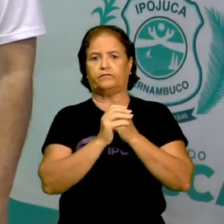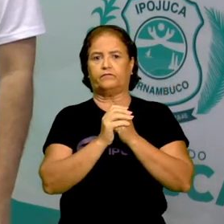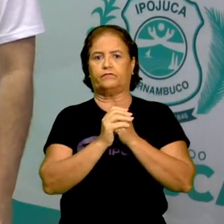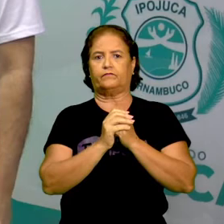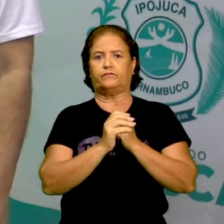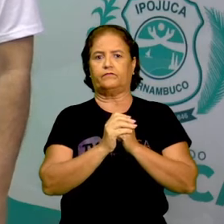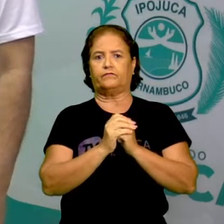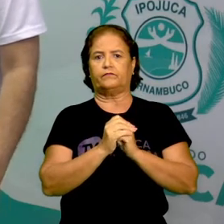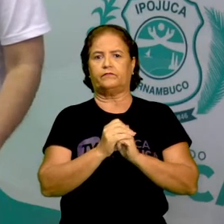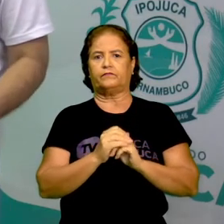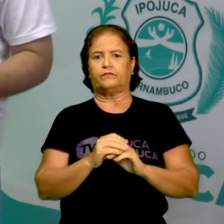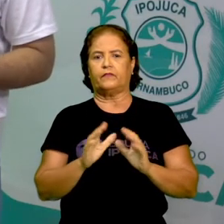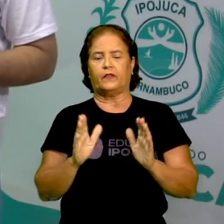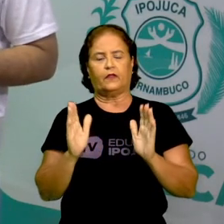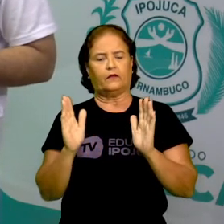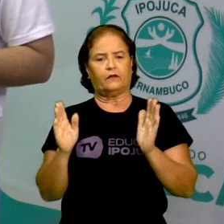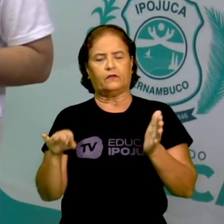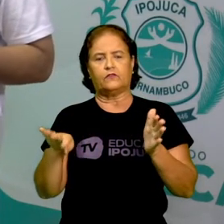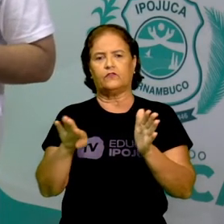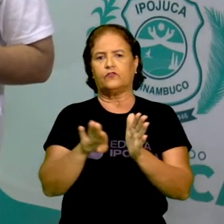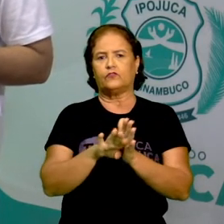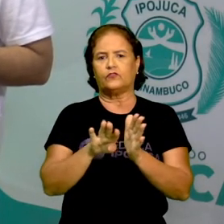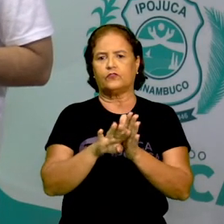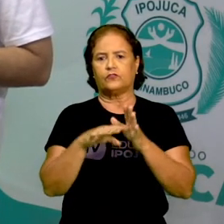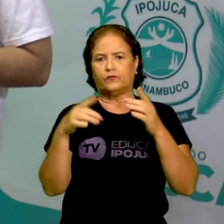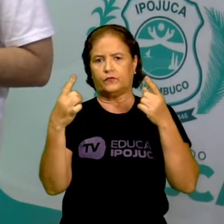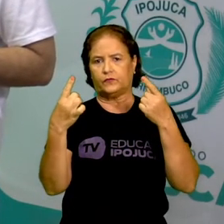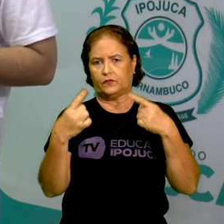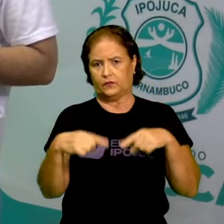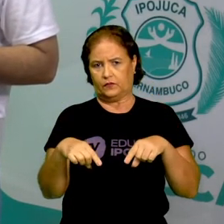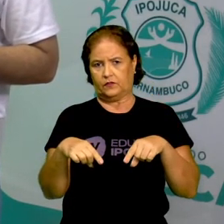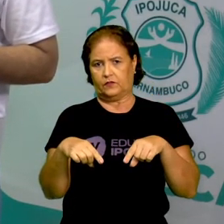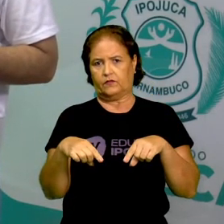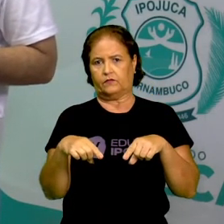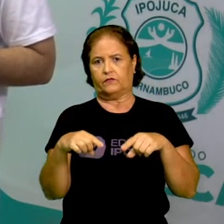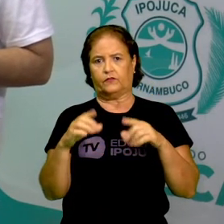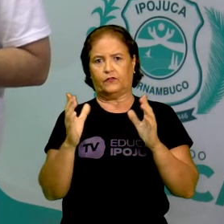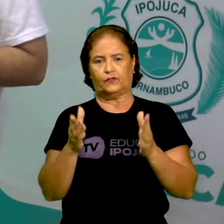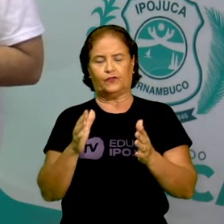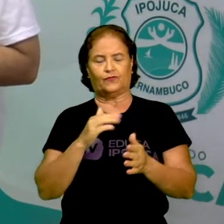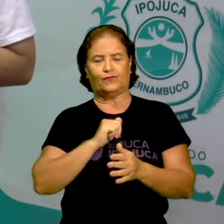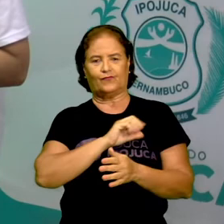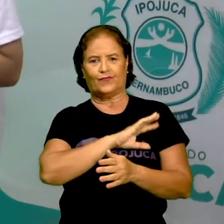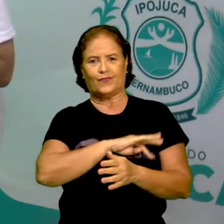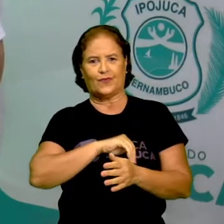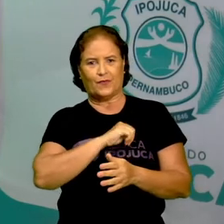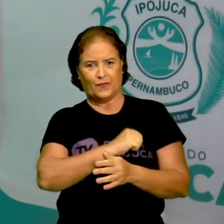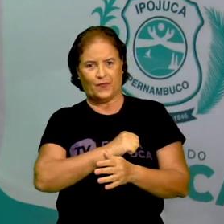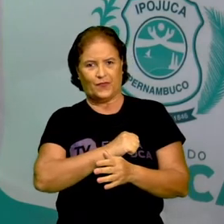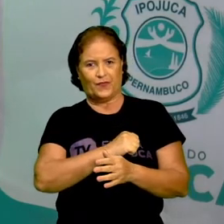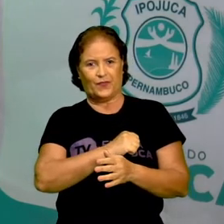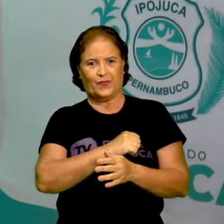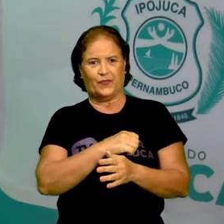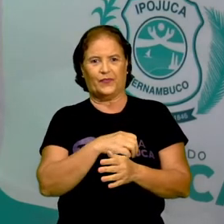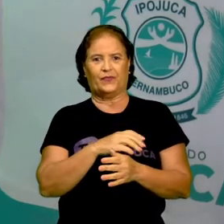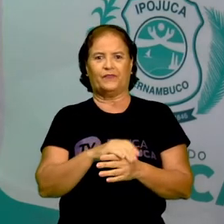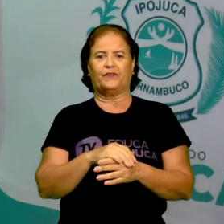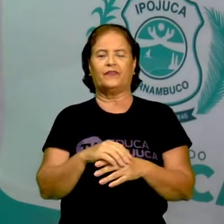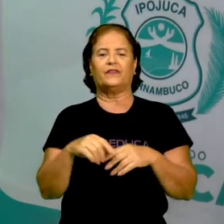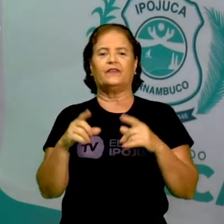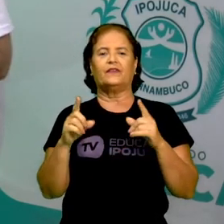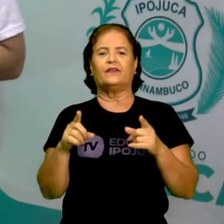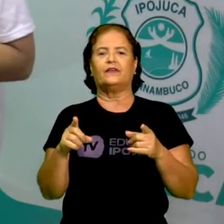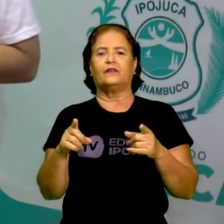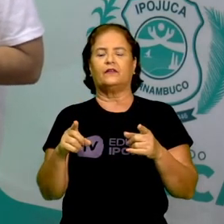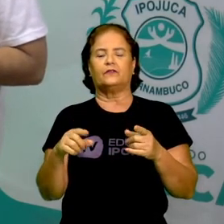Bom, chegamos ao nosso desafio de hoje, meus amores. E no nosso desafio, vocês